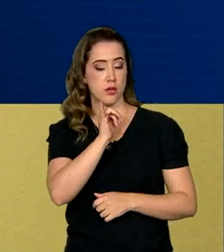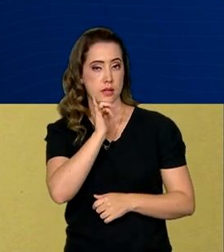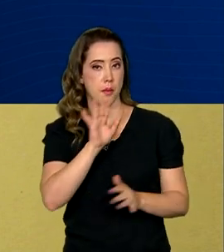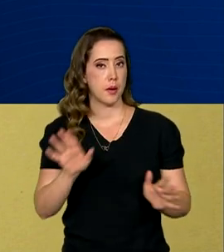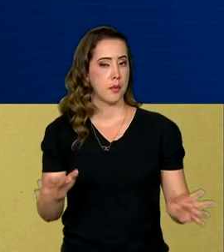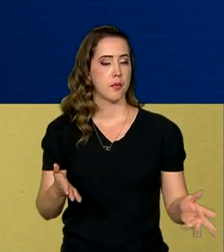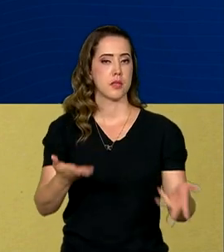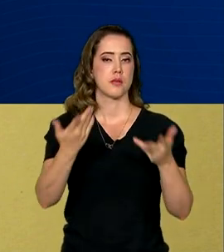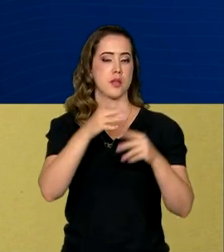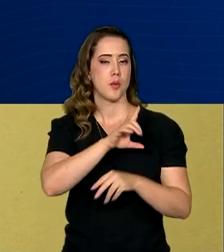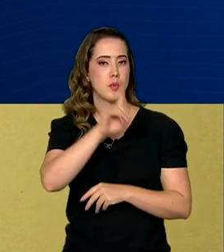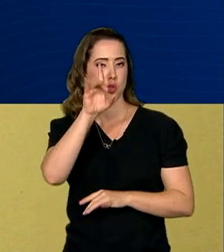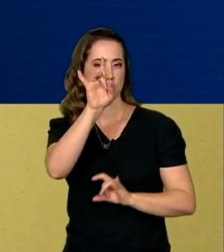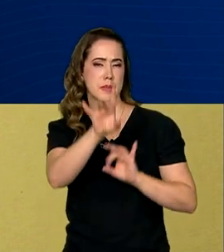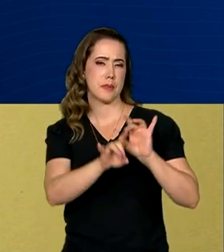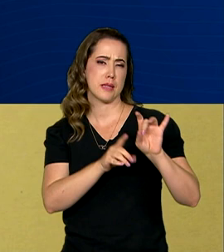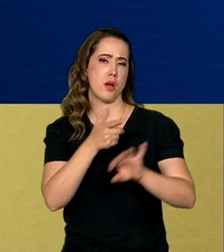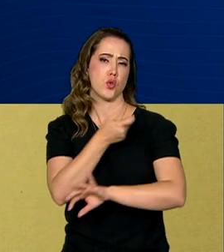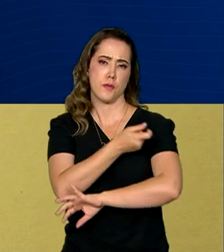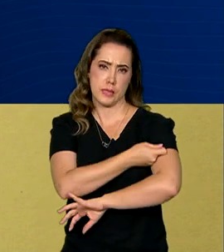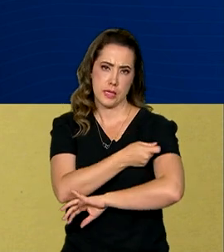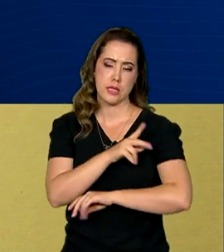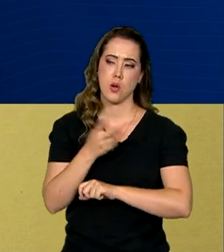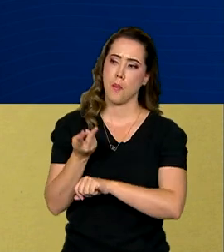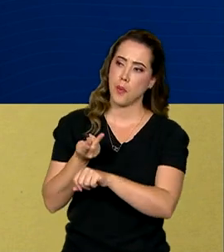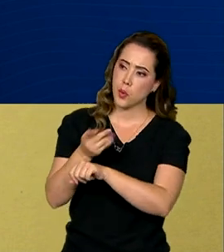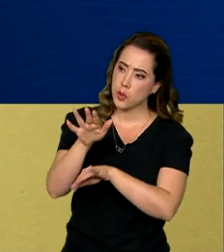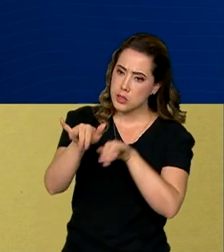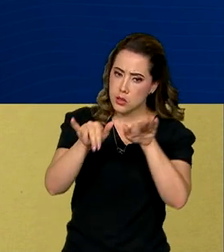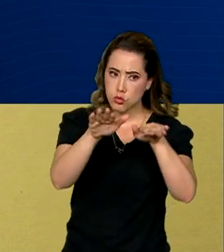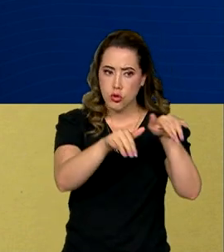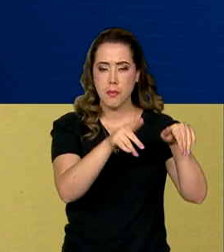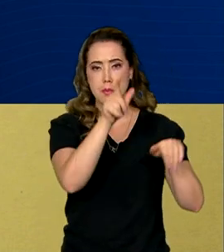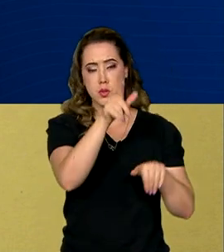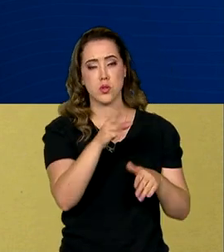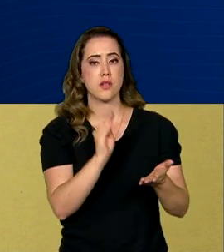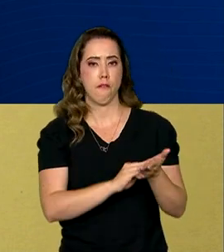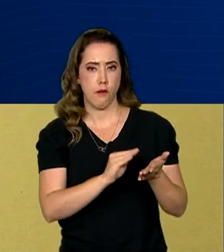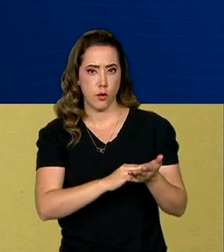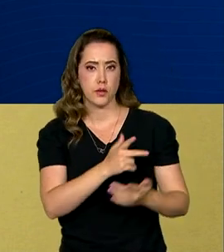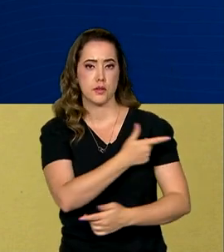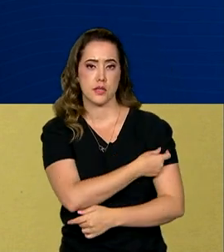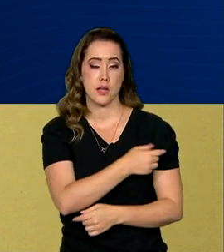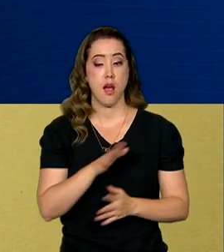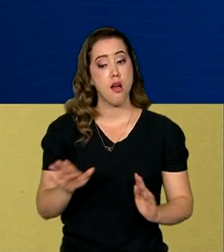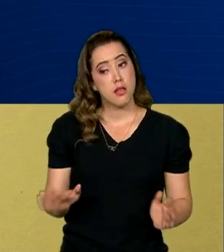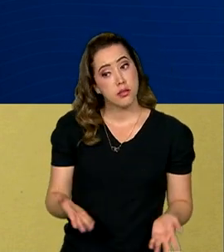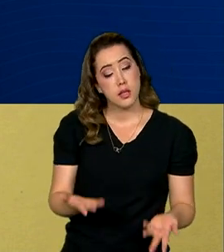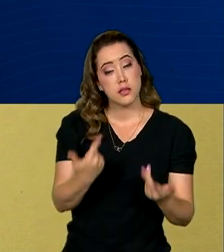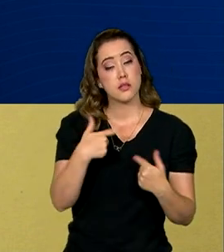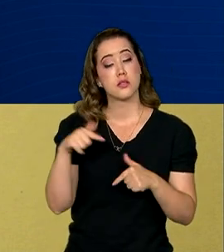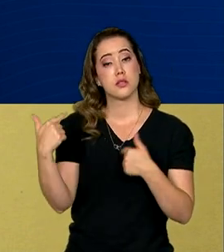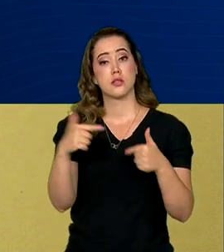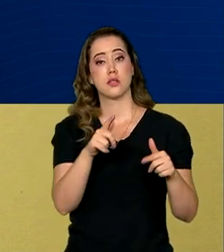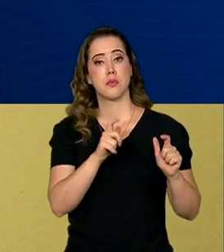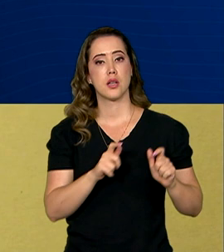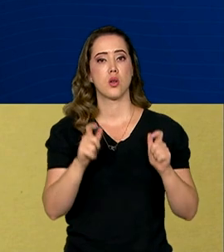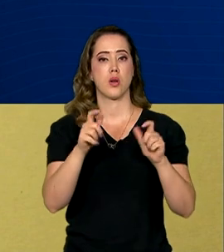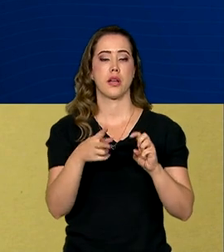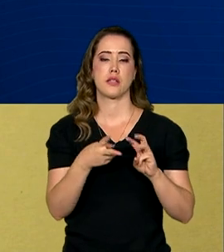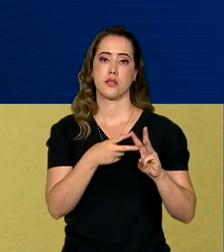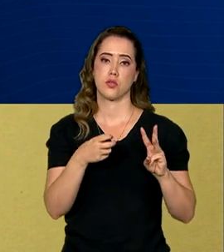mobilização para o dia D da vacinação, a busca ativa por não vacinados, a intensificação desse trabalho em áreas